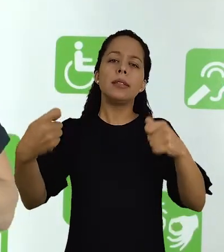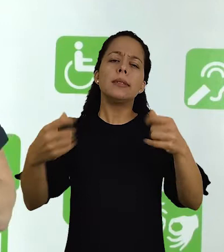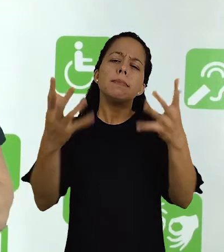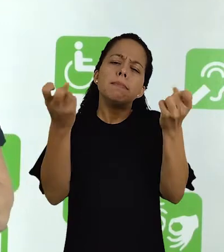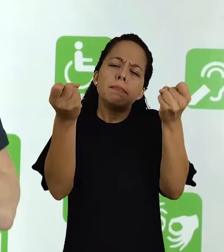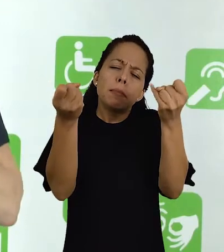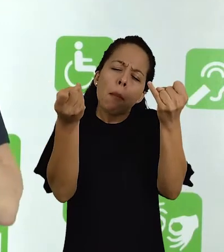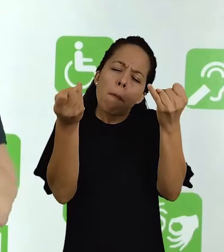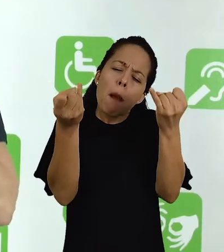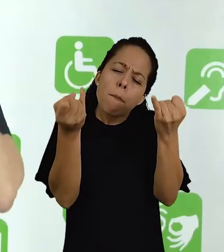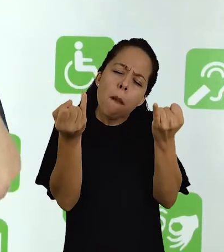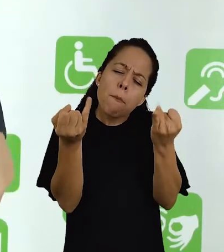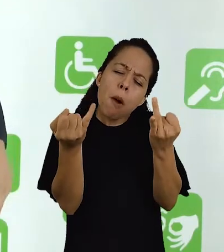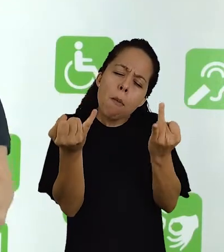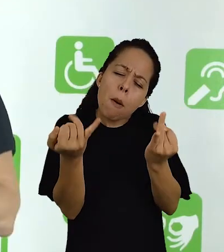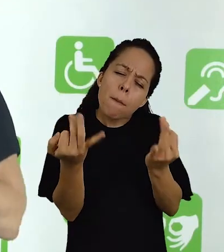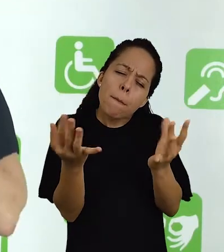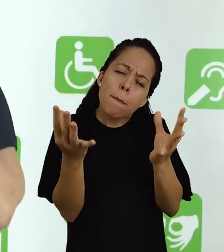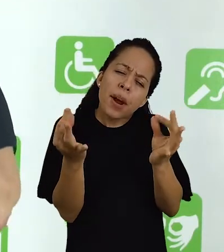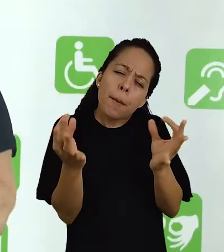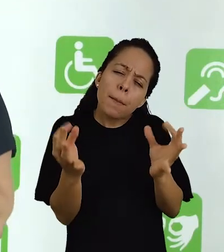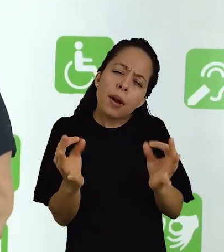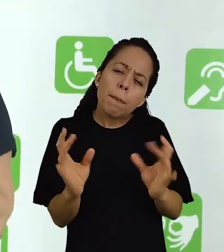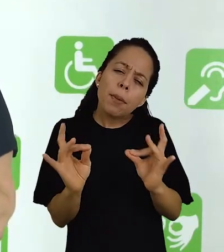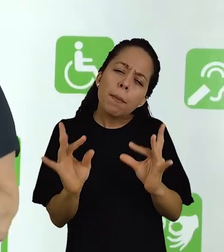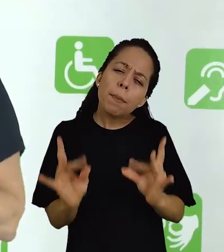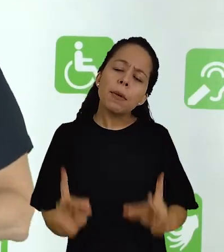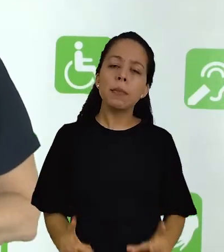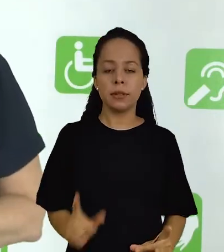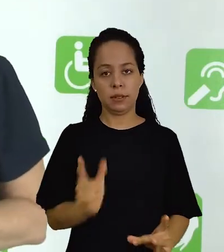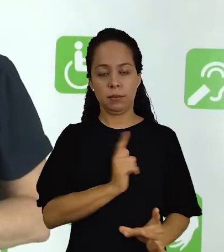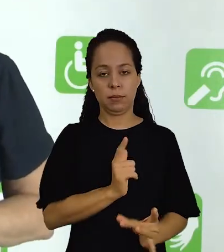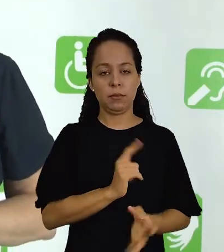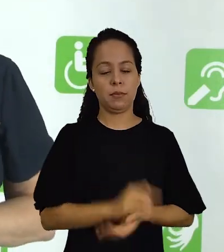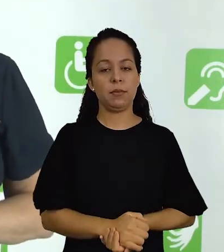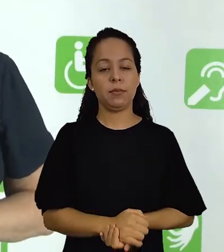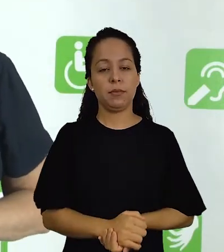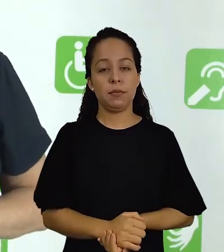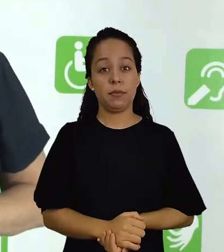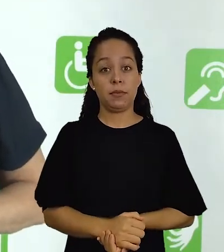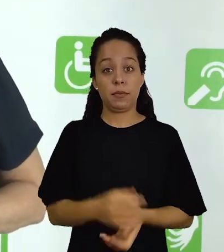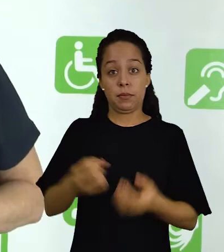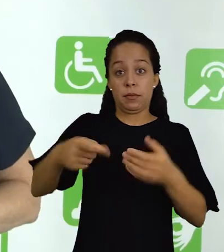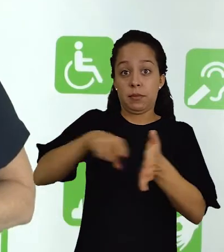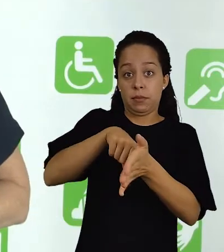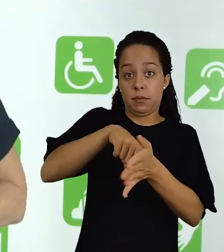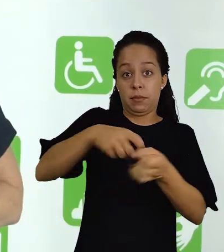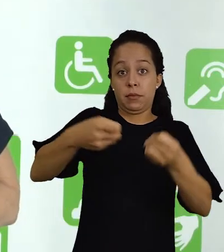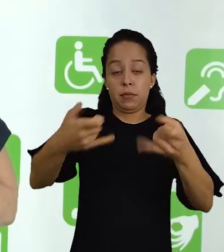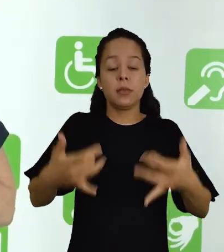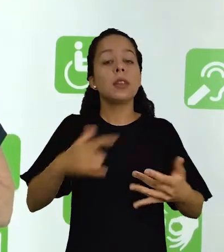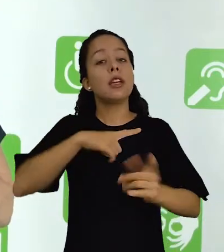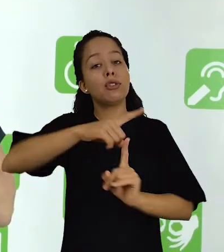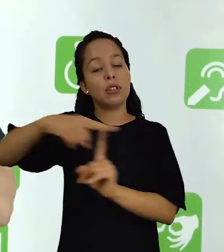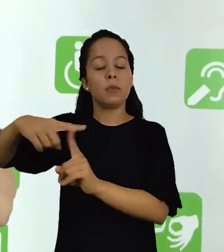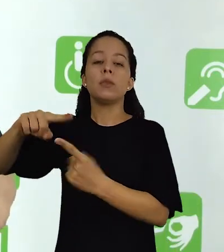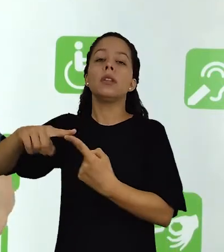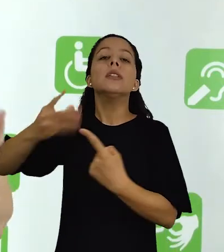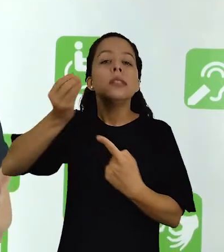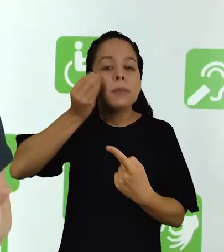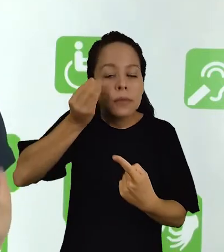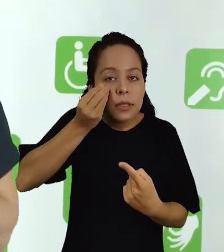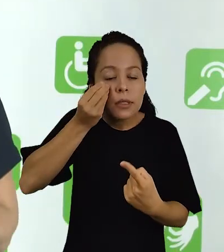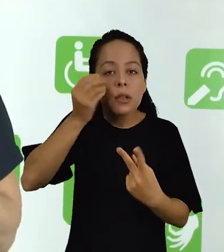exige-se uma detalhada descrição deste fenômeno. As pesquisas explicativas, normalmente, elas são classificadas como